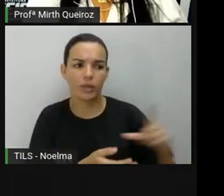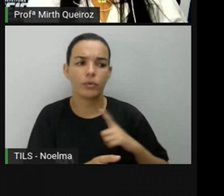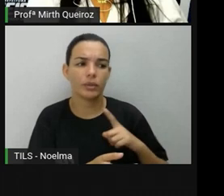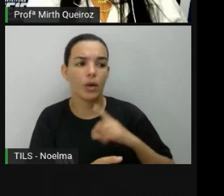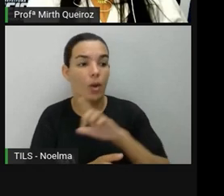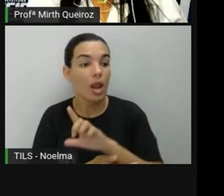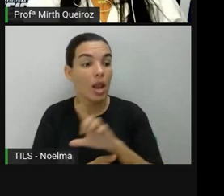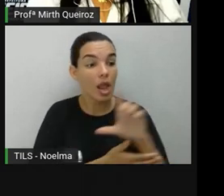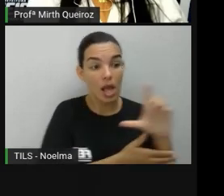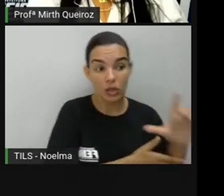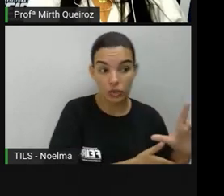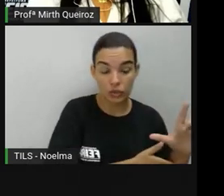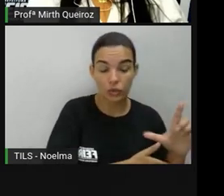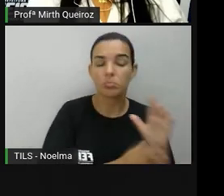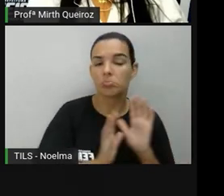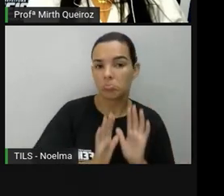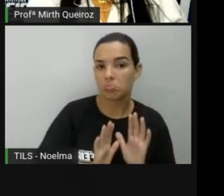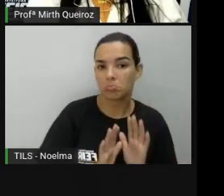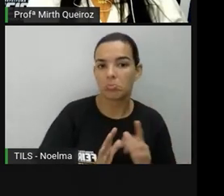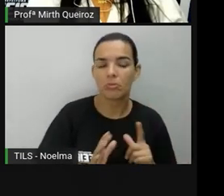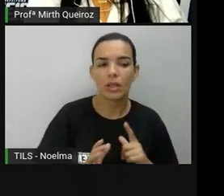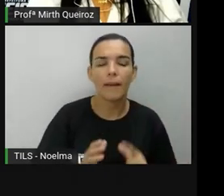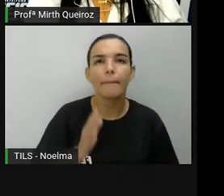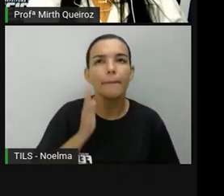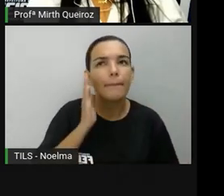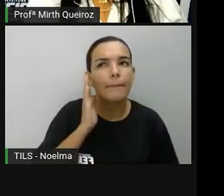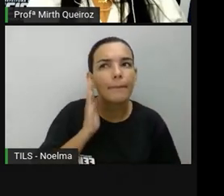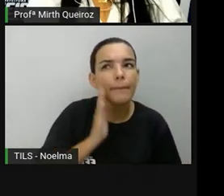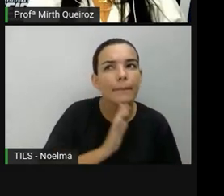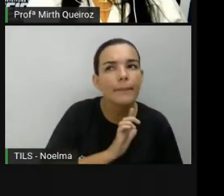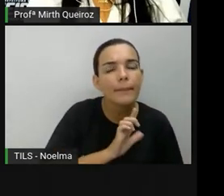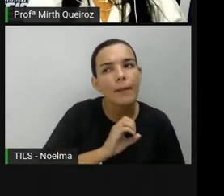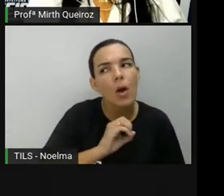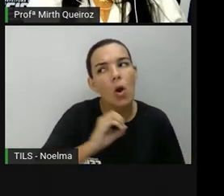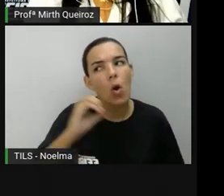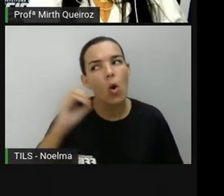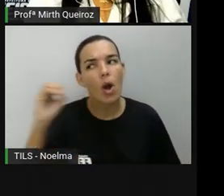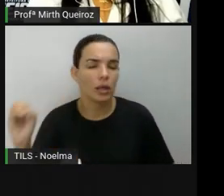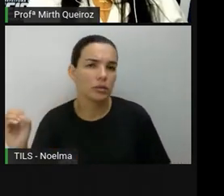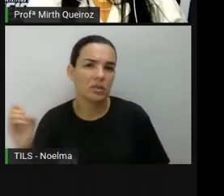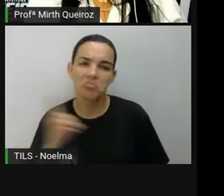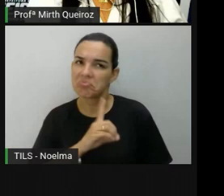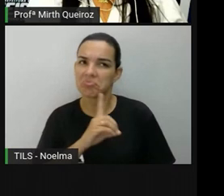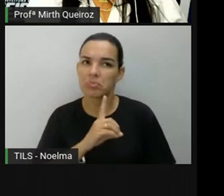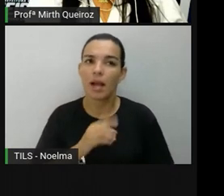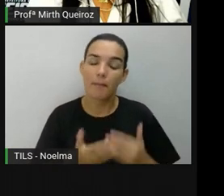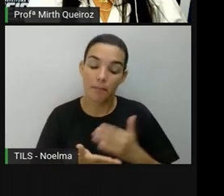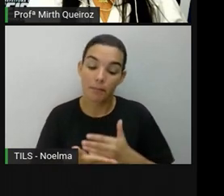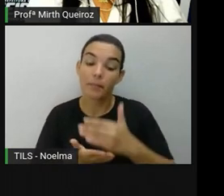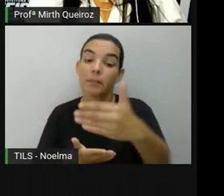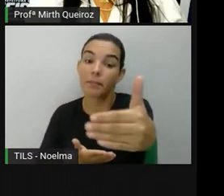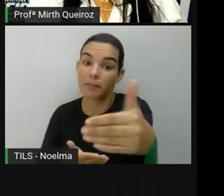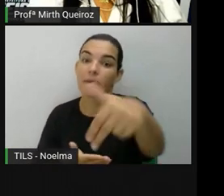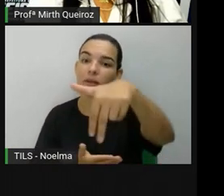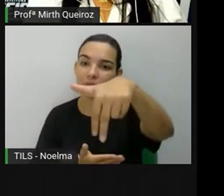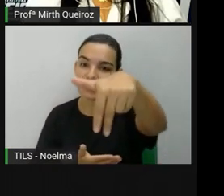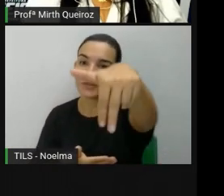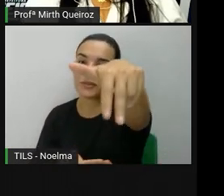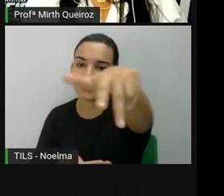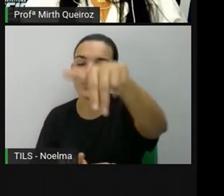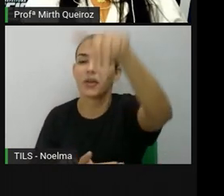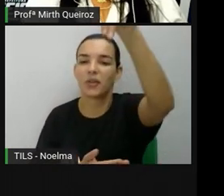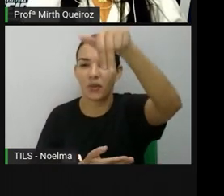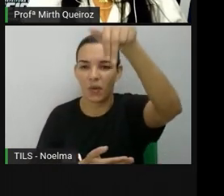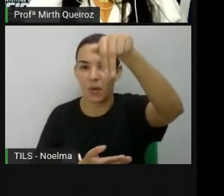estaria o sol então direção leste do outro lado oeste e a frente de Lucas seria norte